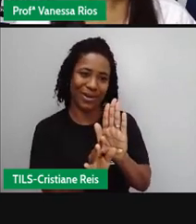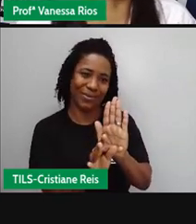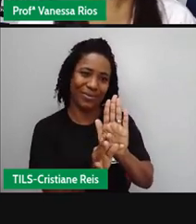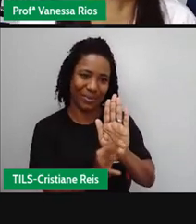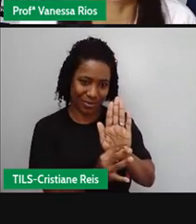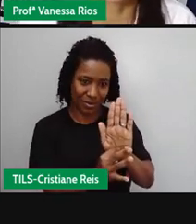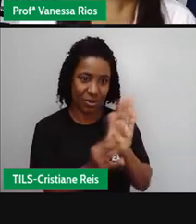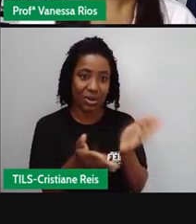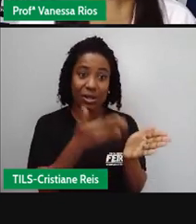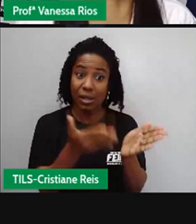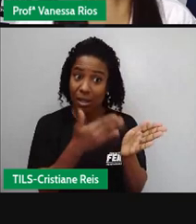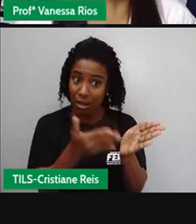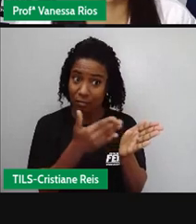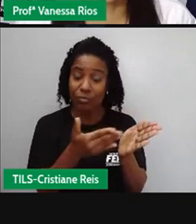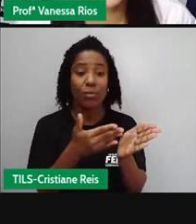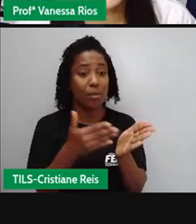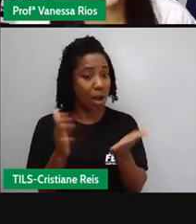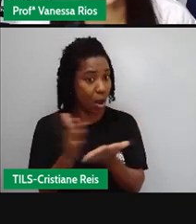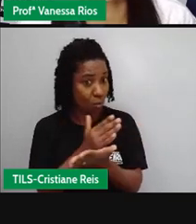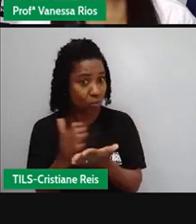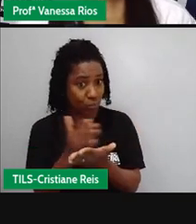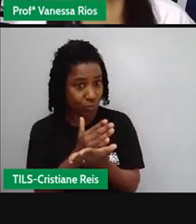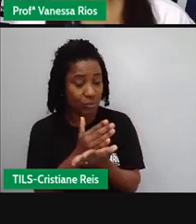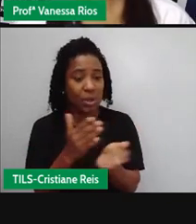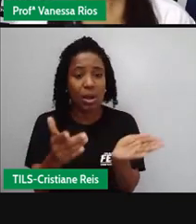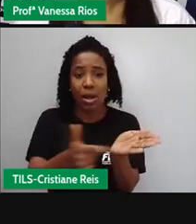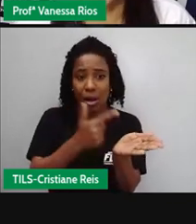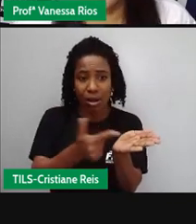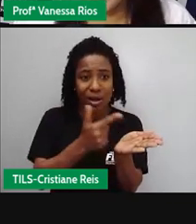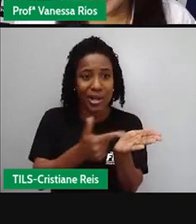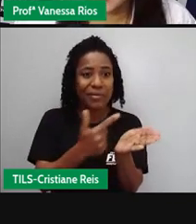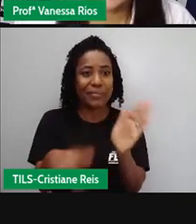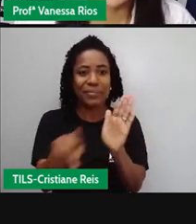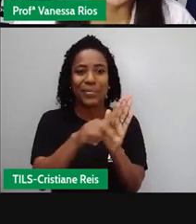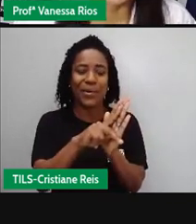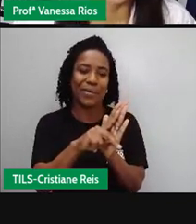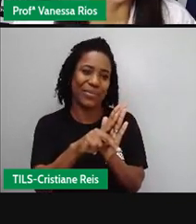específicos, onde aparecem apenas aí esse gênero.